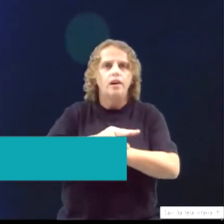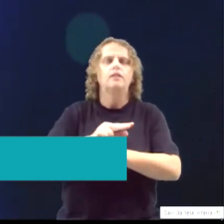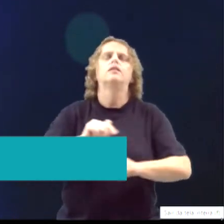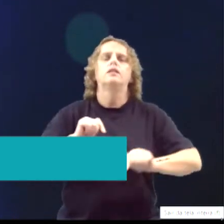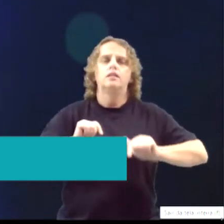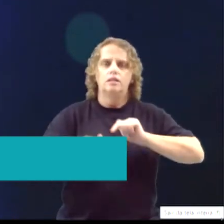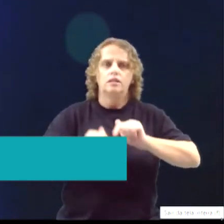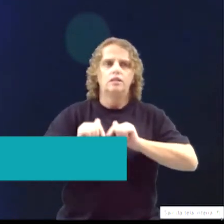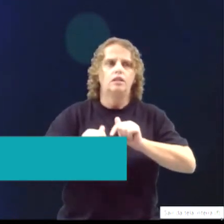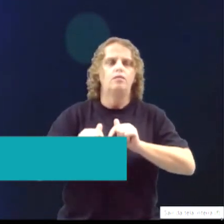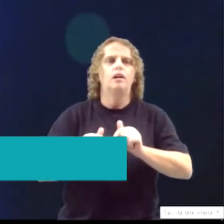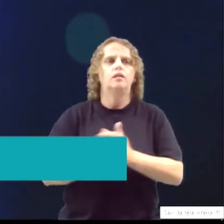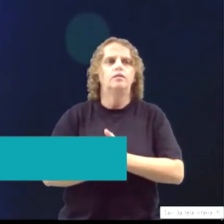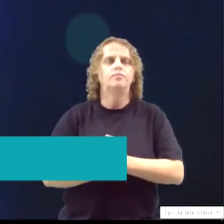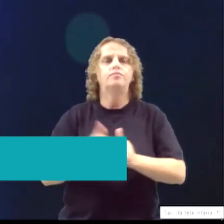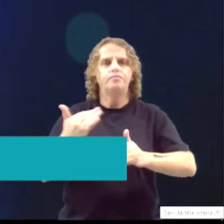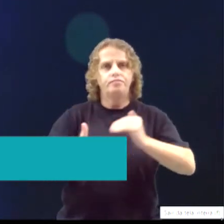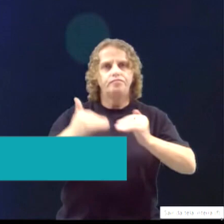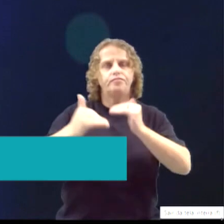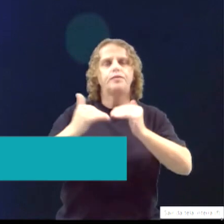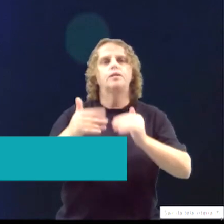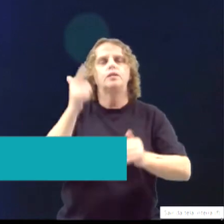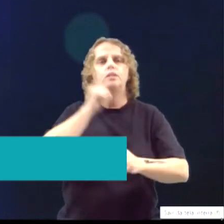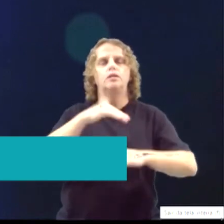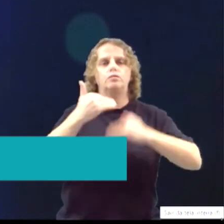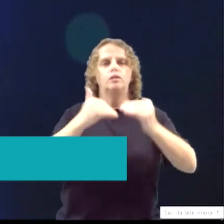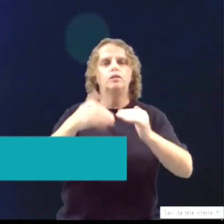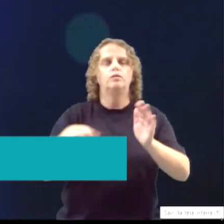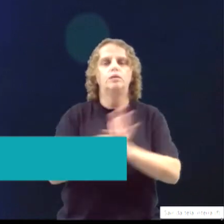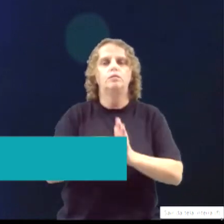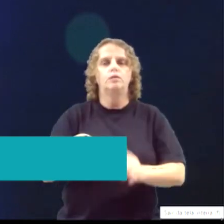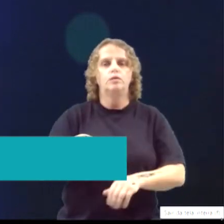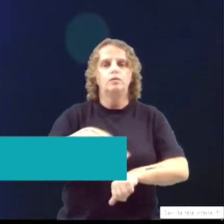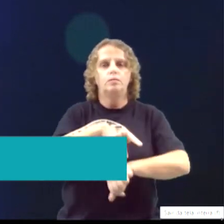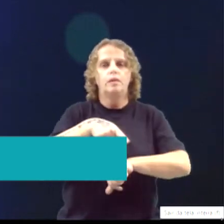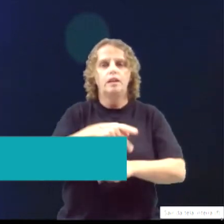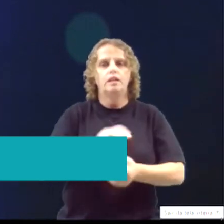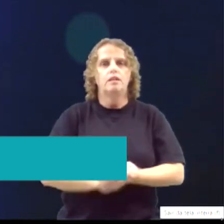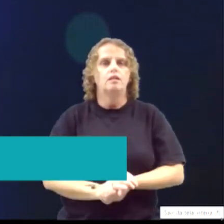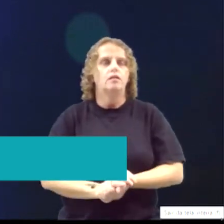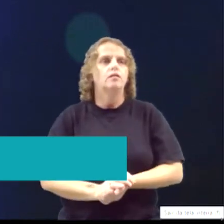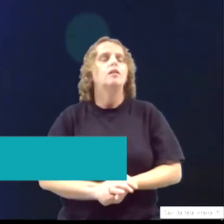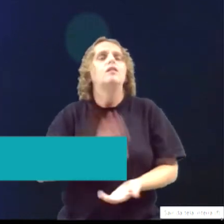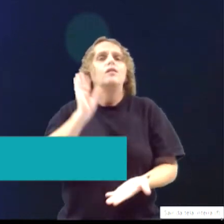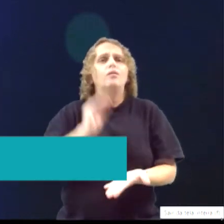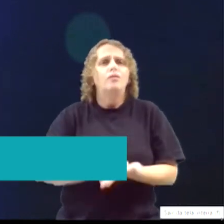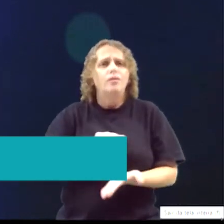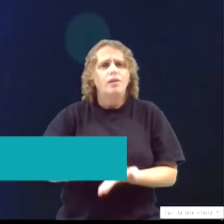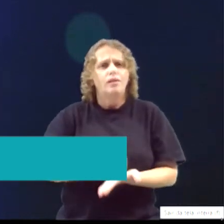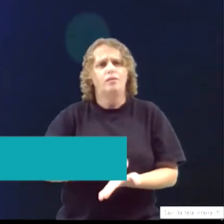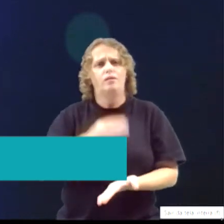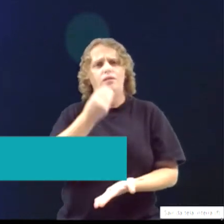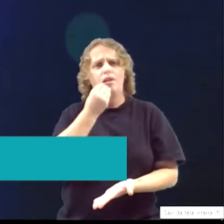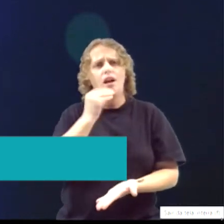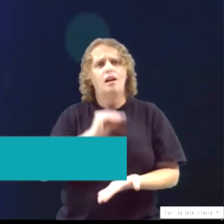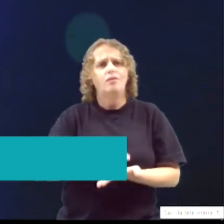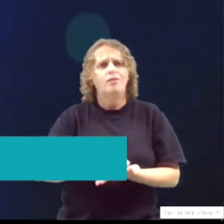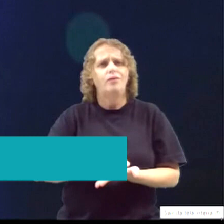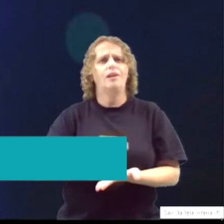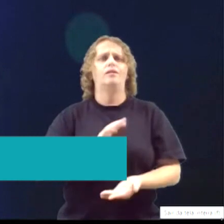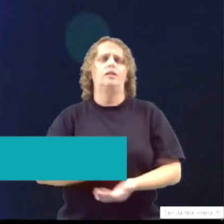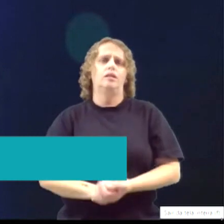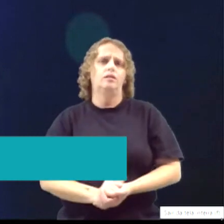que geram produtividade para o país. E eu aqui não vou me fazer de rogado. Faltou esse grito, faltou essa pressão do